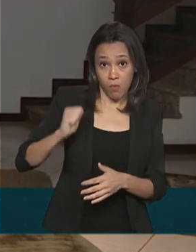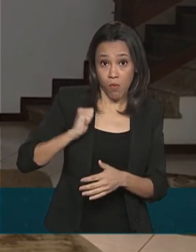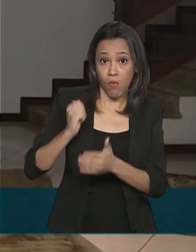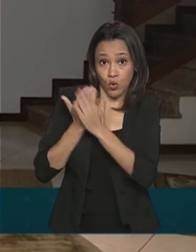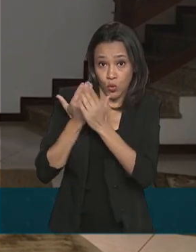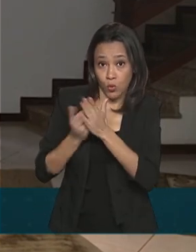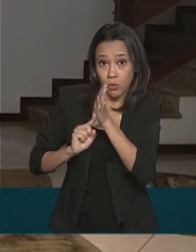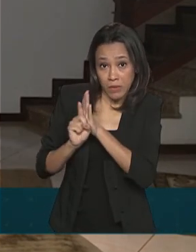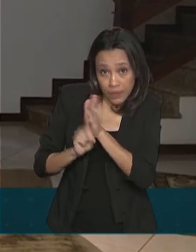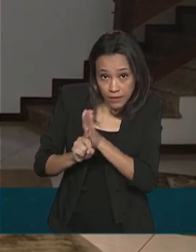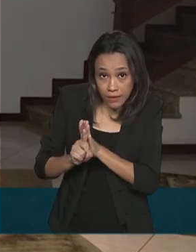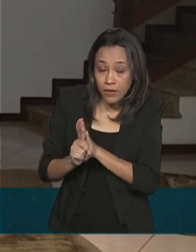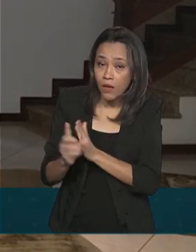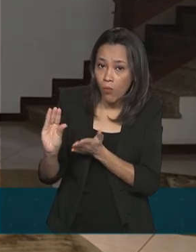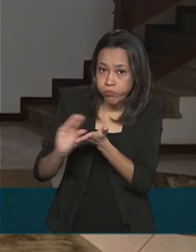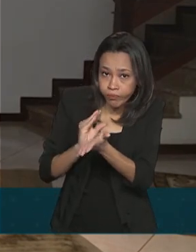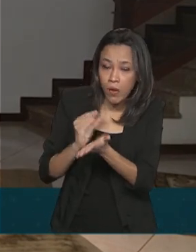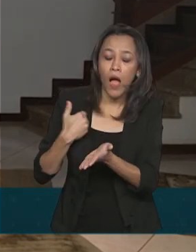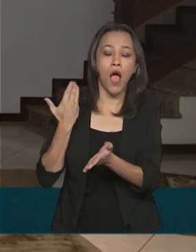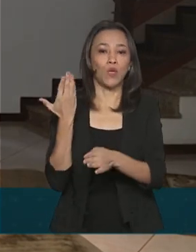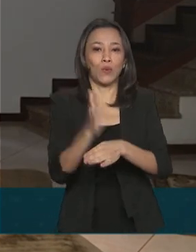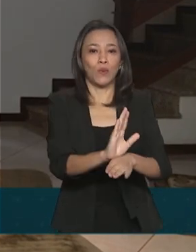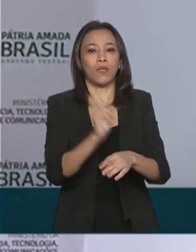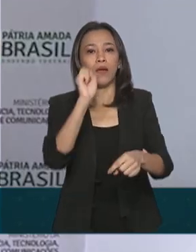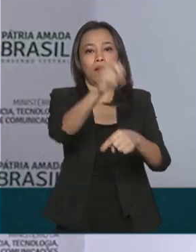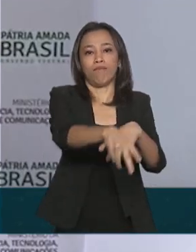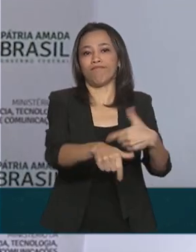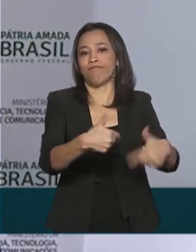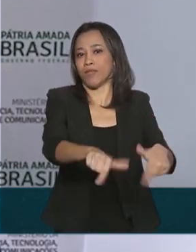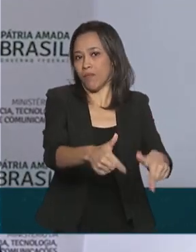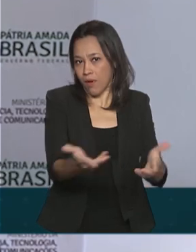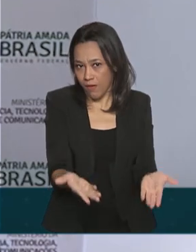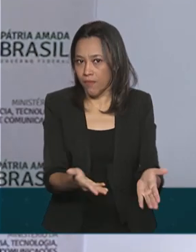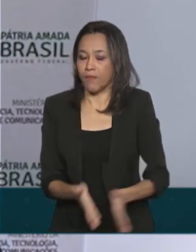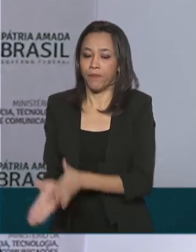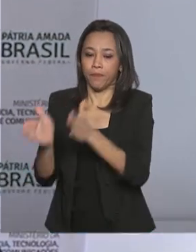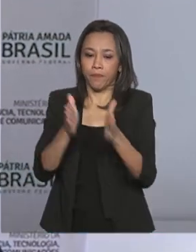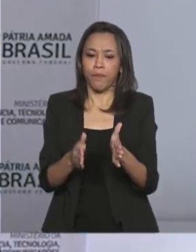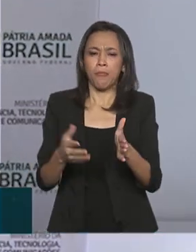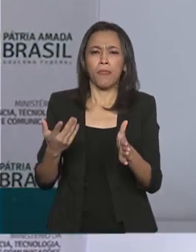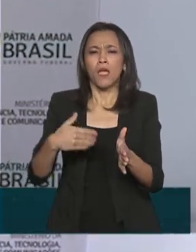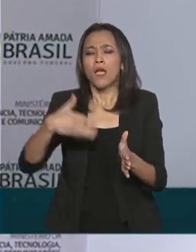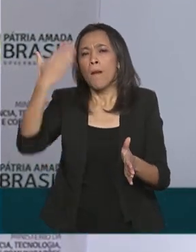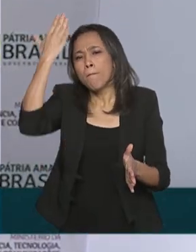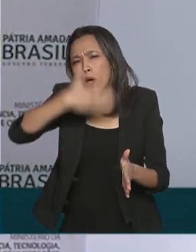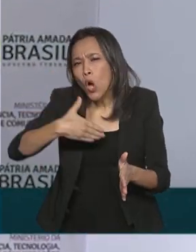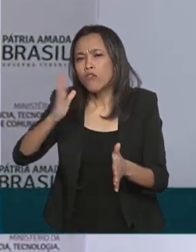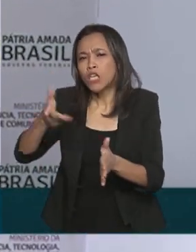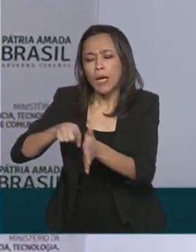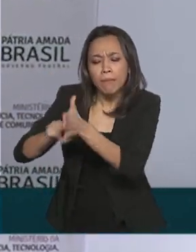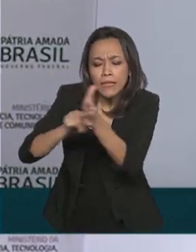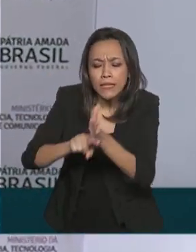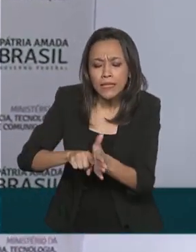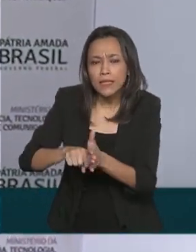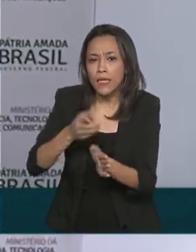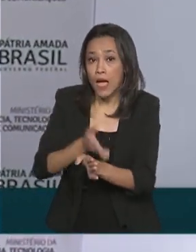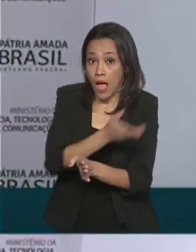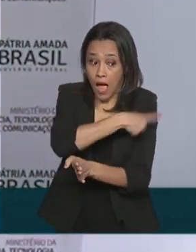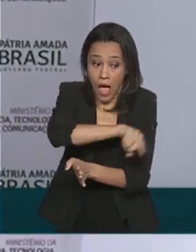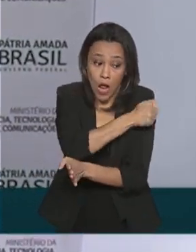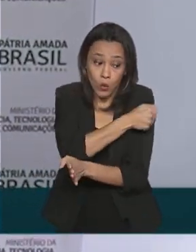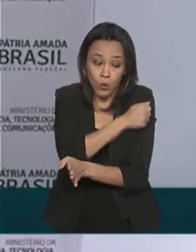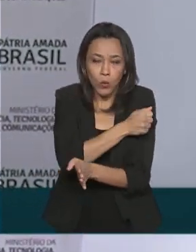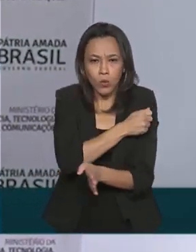ampliar as chances de inserção no mercado de trabalho. Estudos mostram que alunos que passaram pela iniciação científica